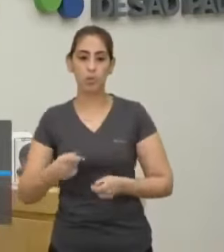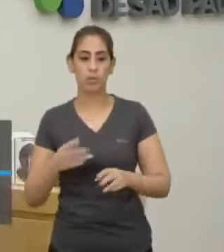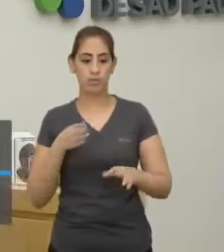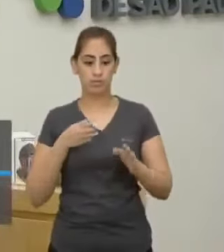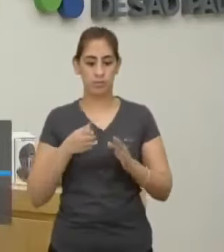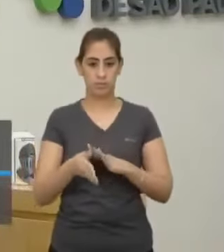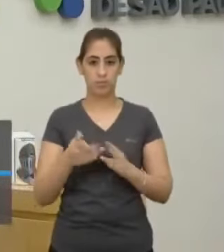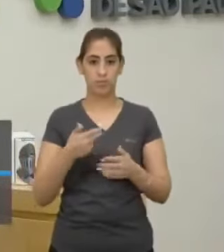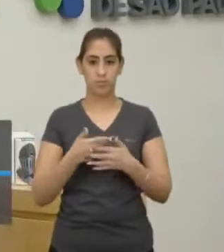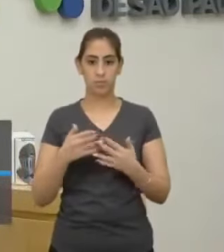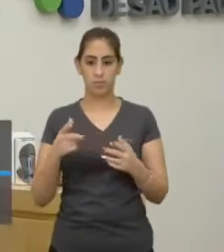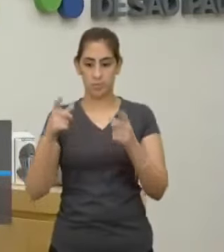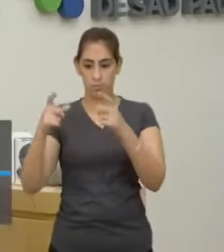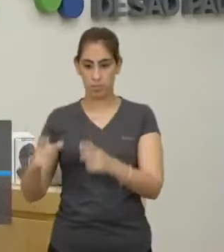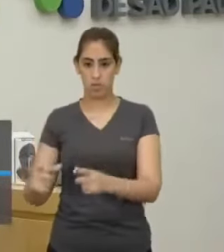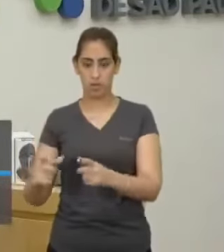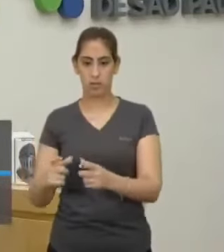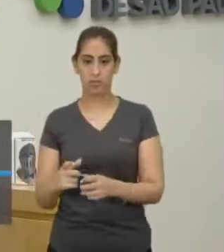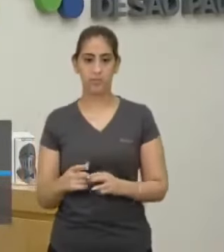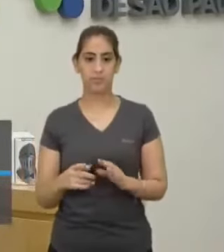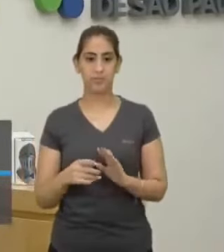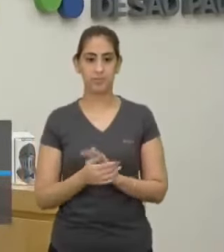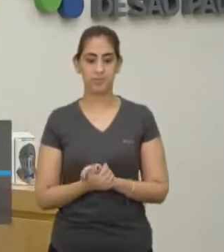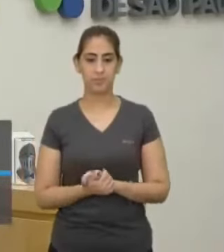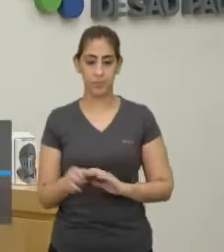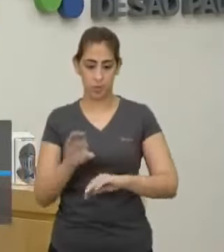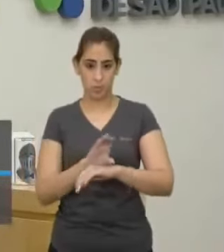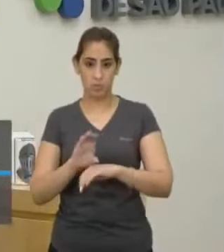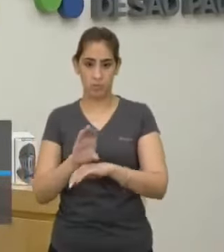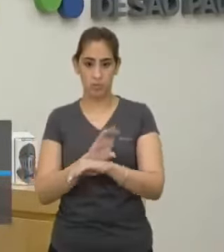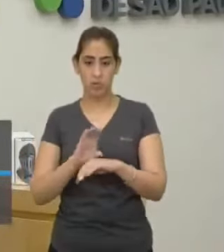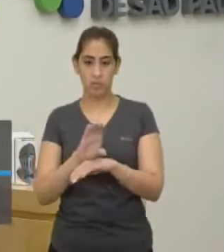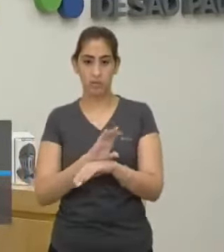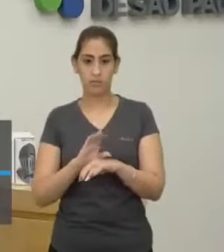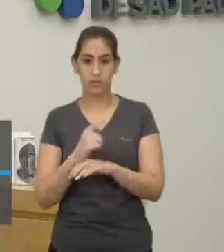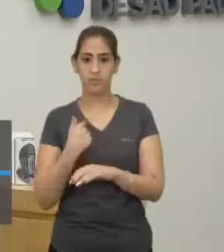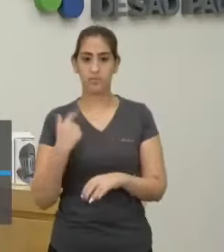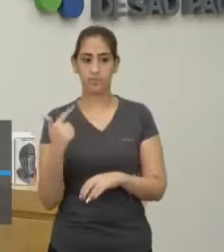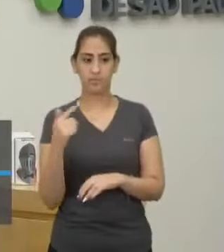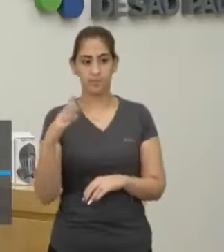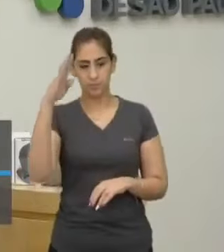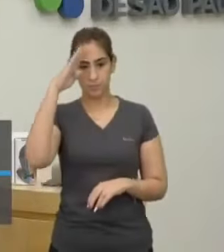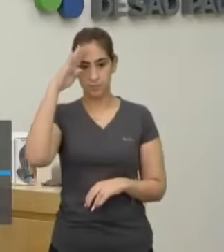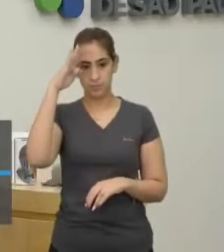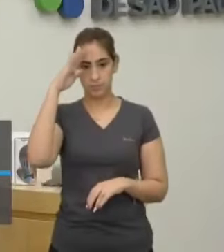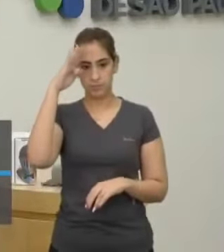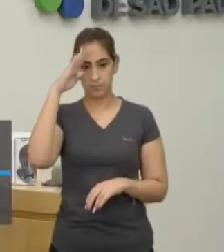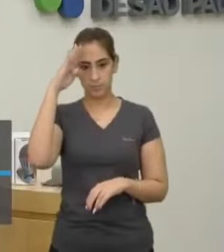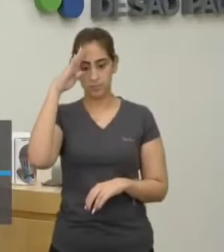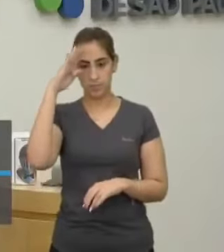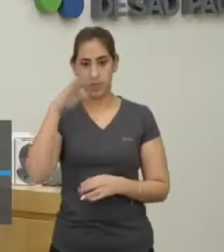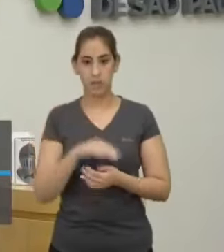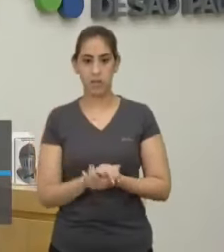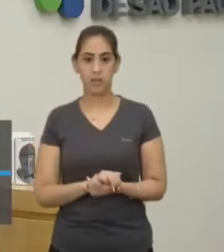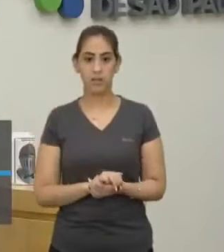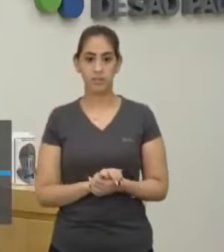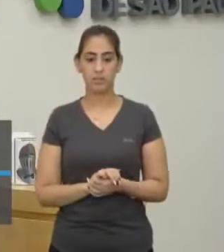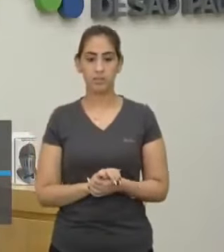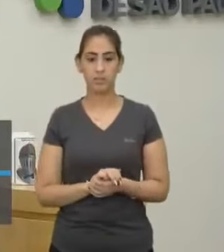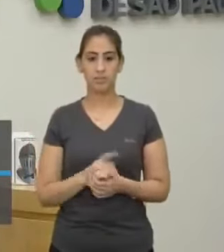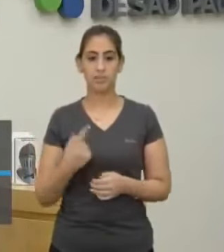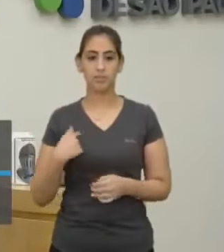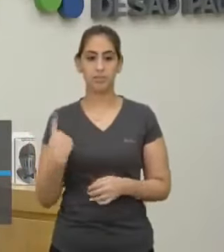um governo nacionalmente constituído Se a gente não tiver um aparato militar Que garanta as nossas fronteiras E a nossa